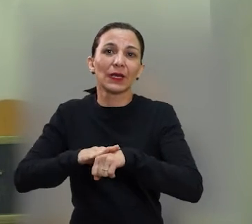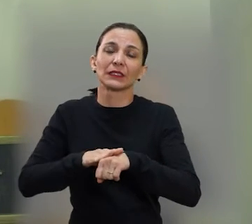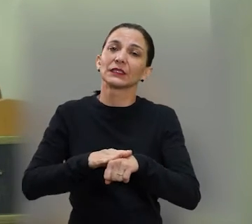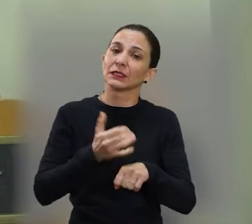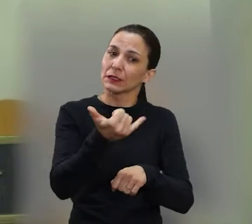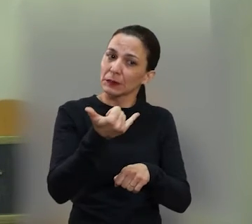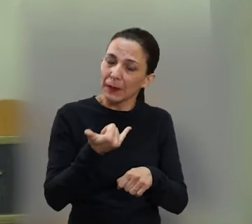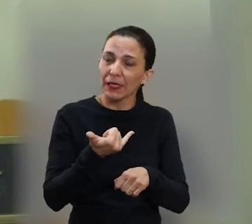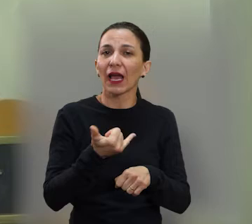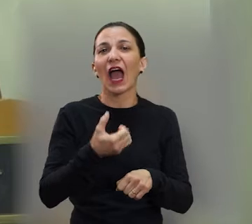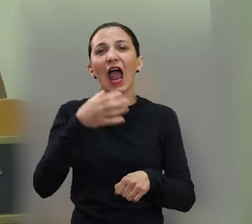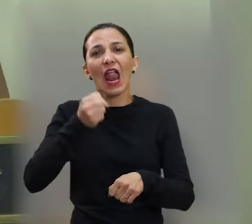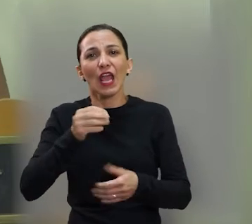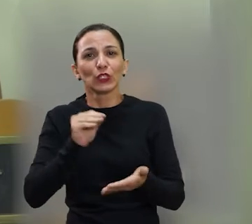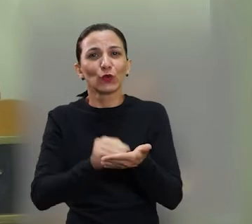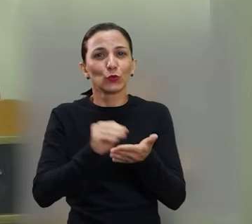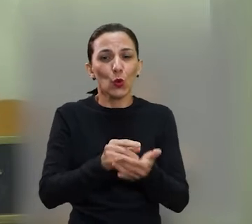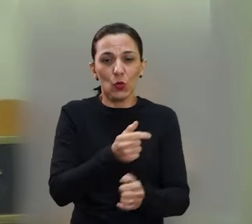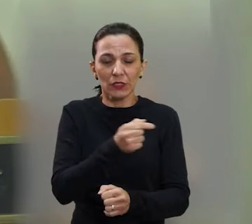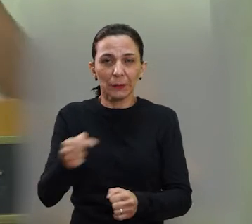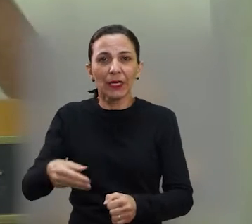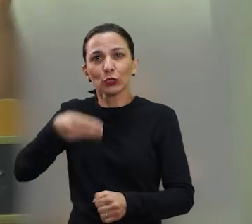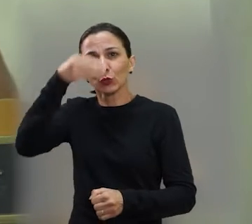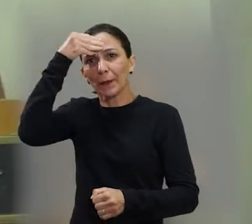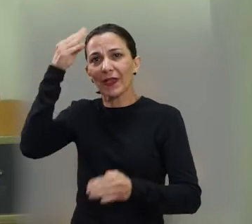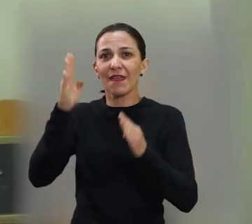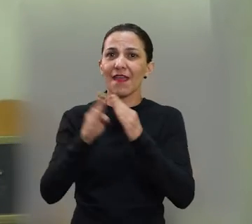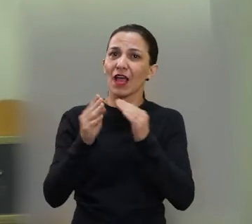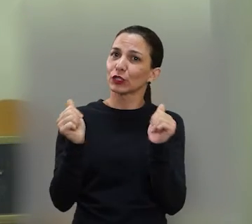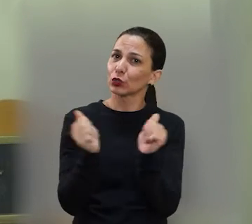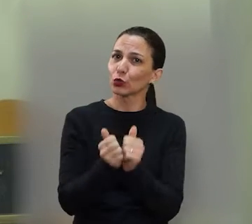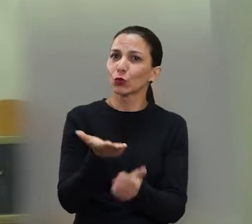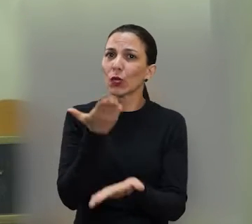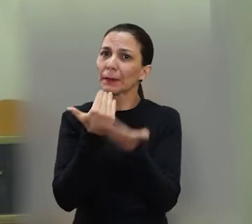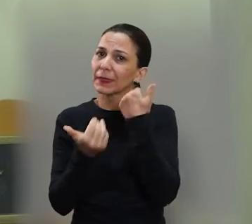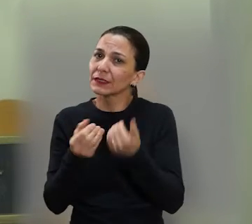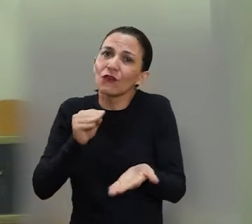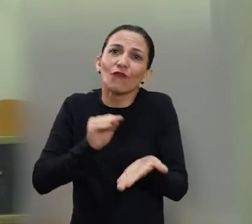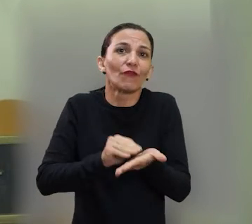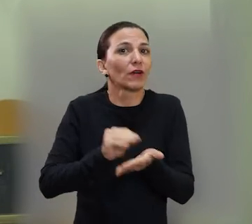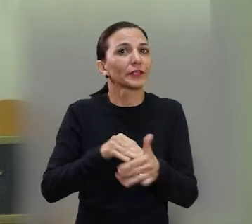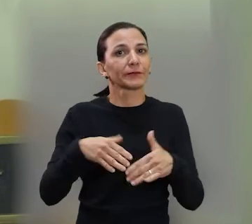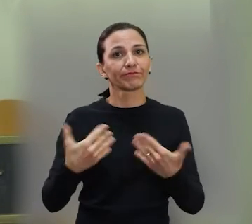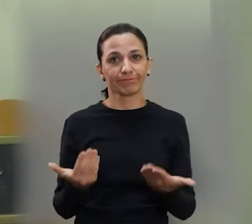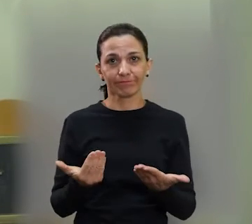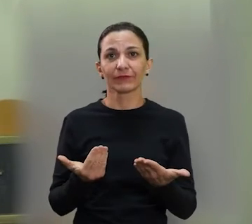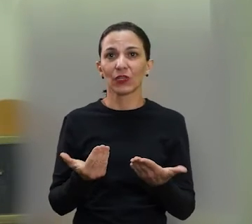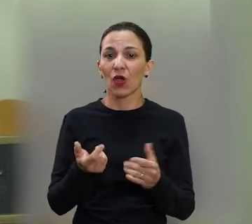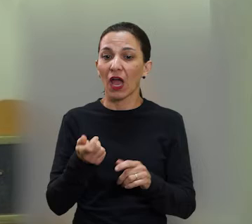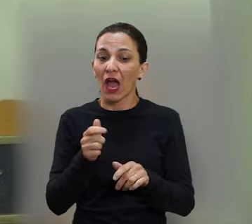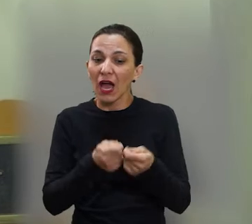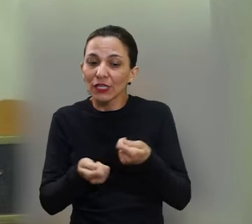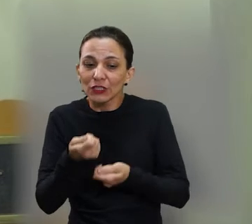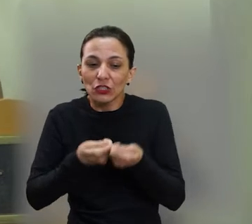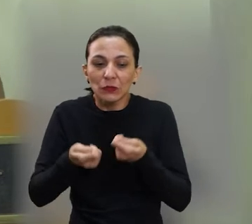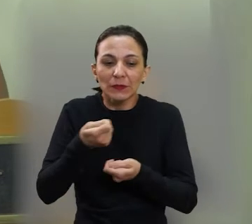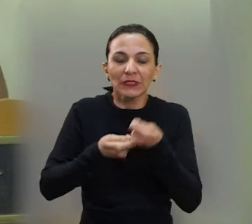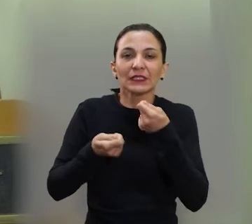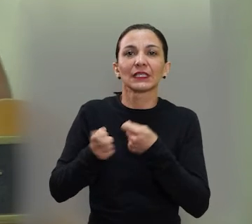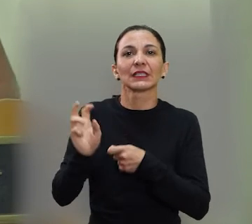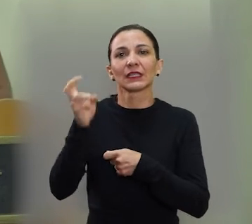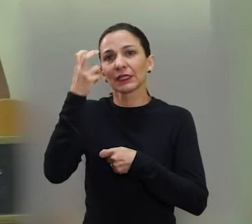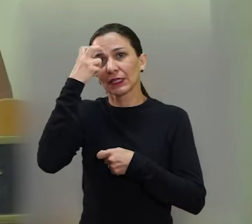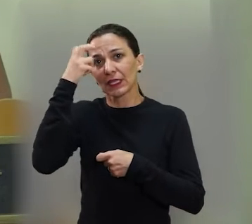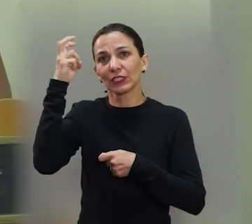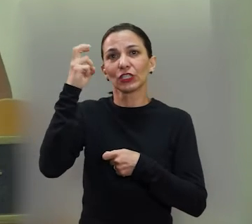precisando porque não veio leite. Ou estou precisando porque, nessa semana, meus sobrinhos estavam em casa comigo, por exemplo. Então, é mais para fazer